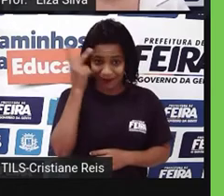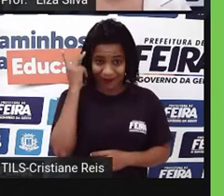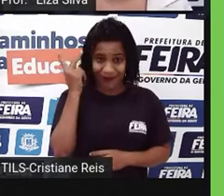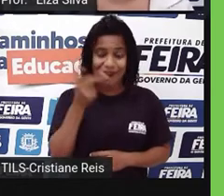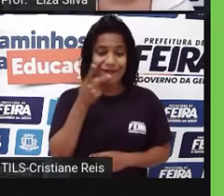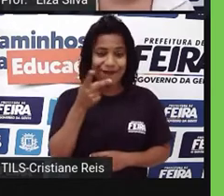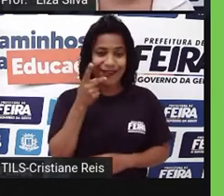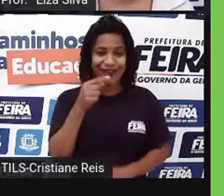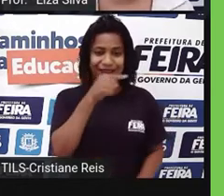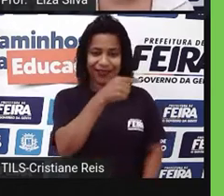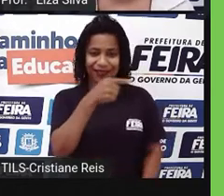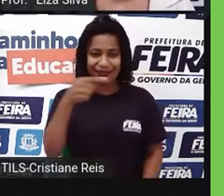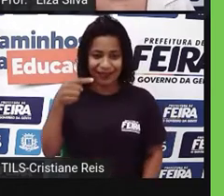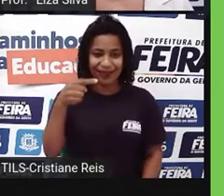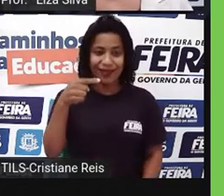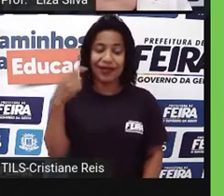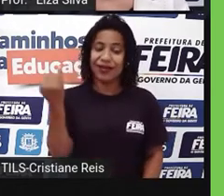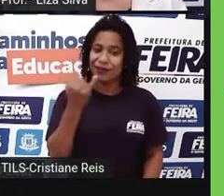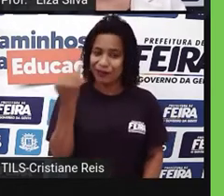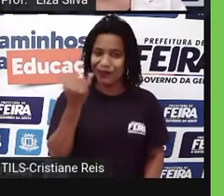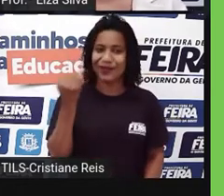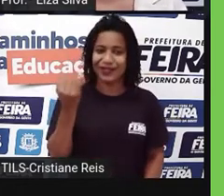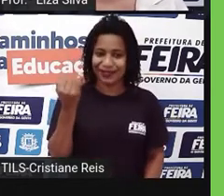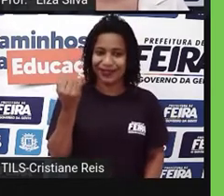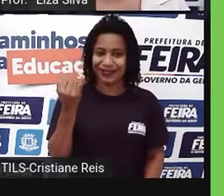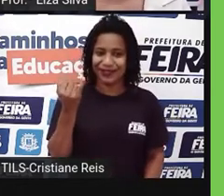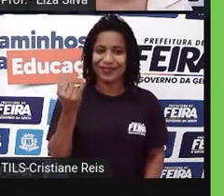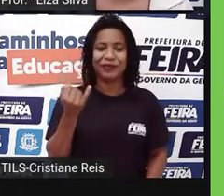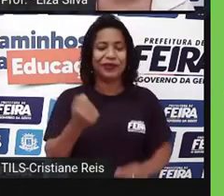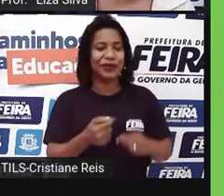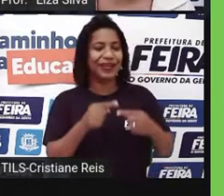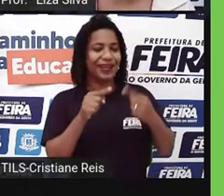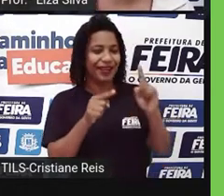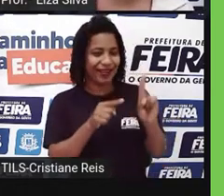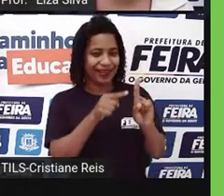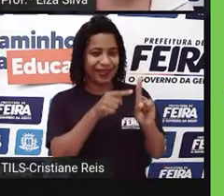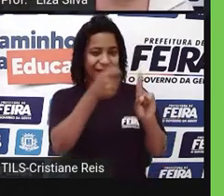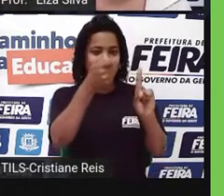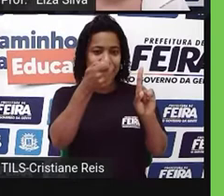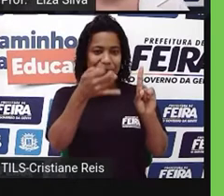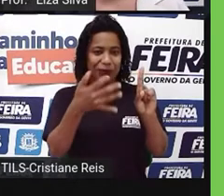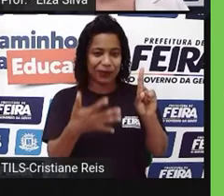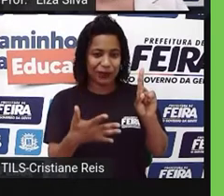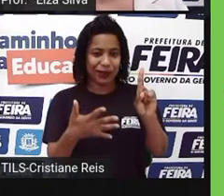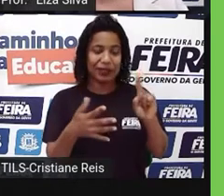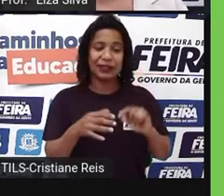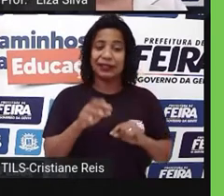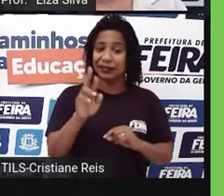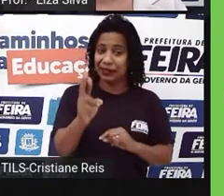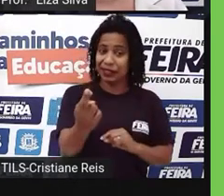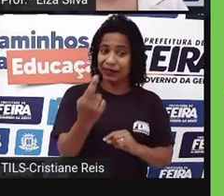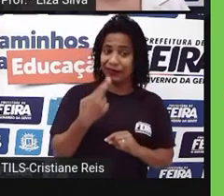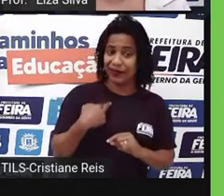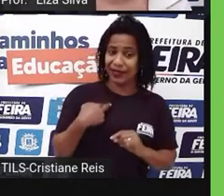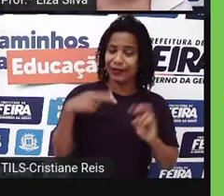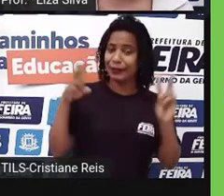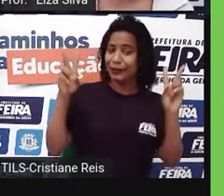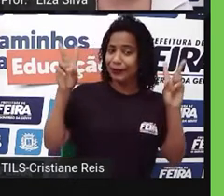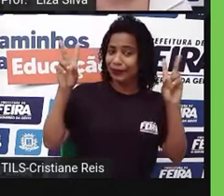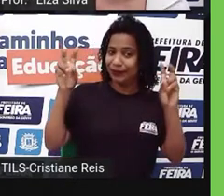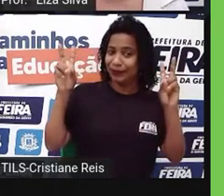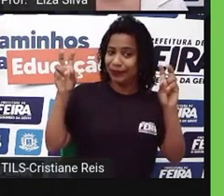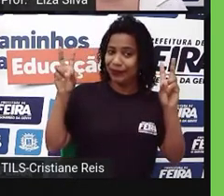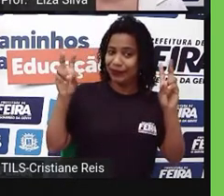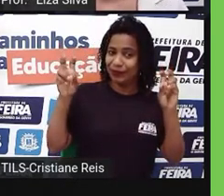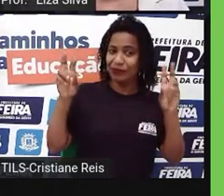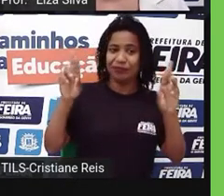coisa que alguém disse, com as palavras dela, eu posso utilizar as aspas. As eticências para interrupção de